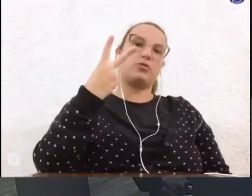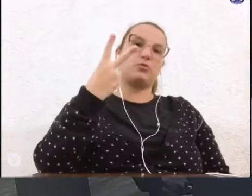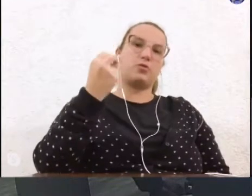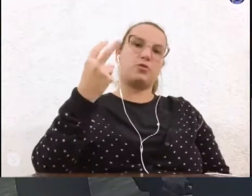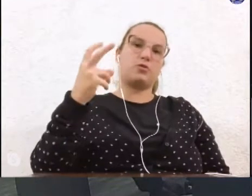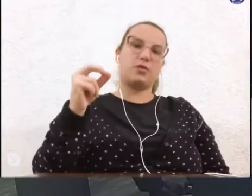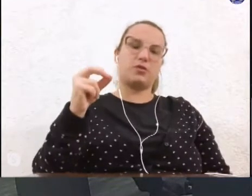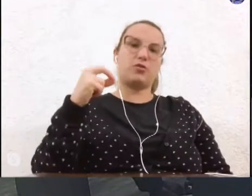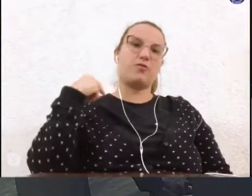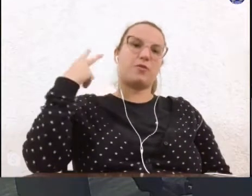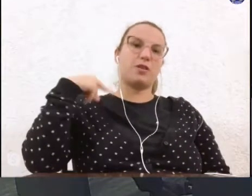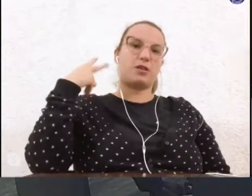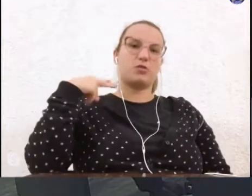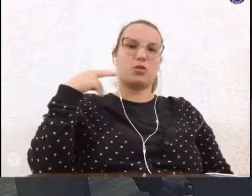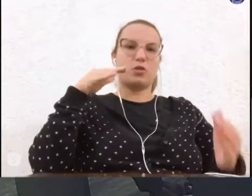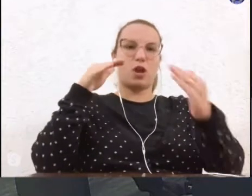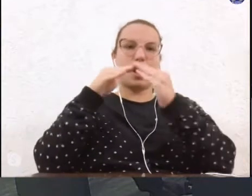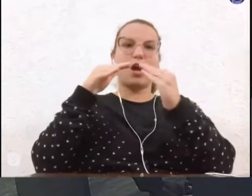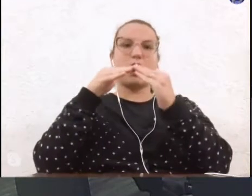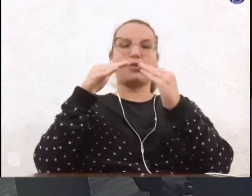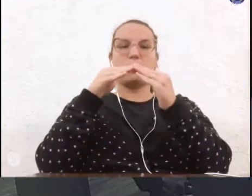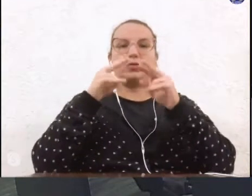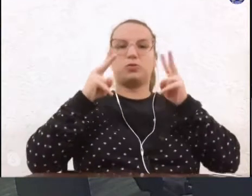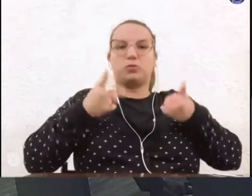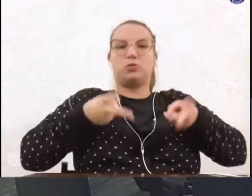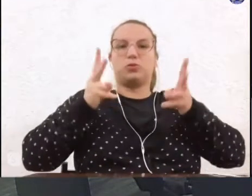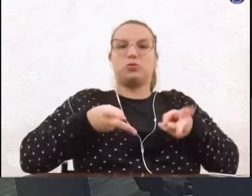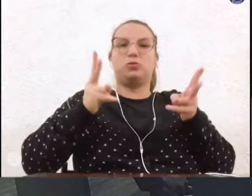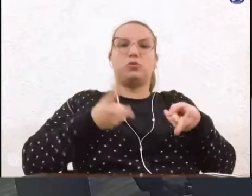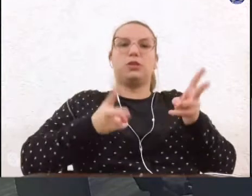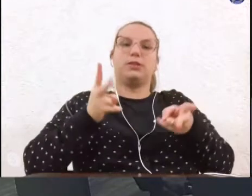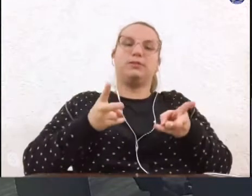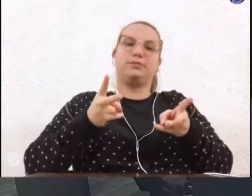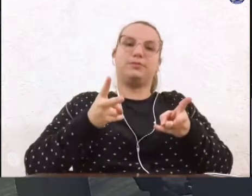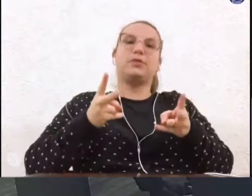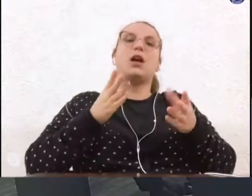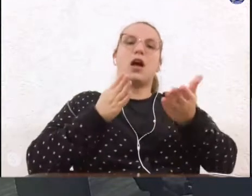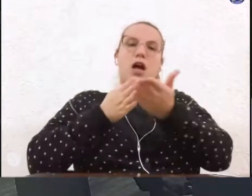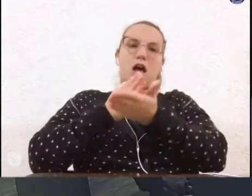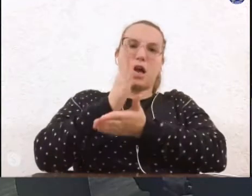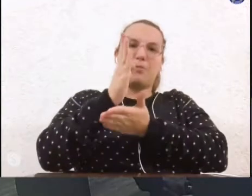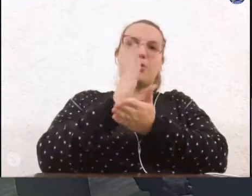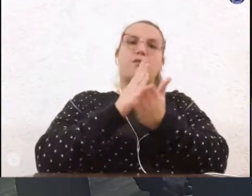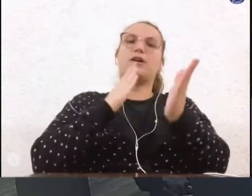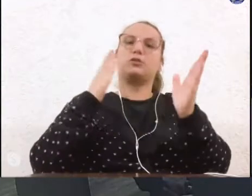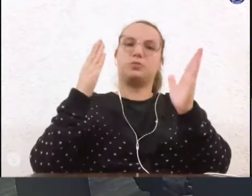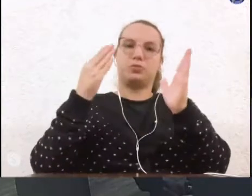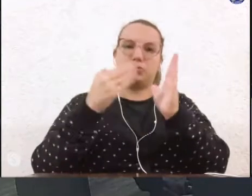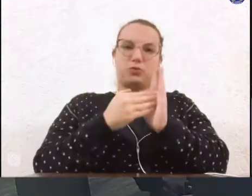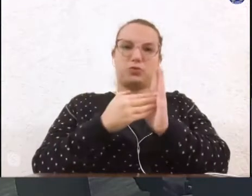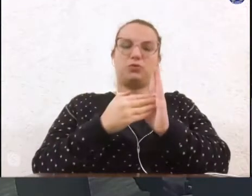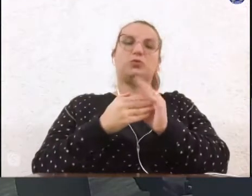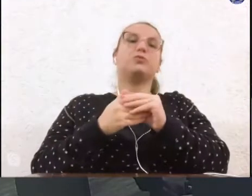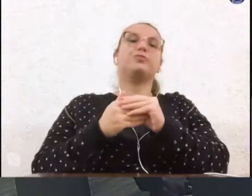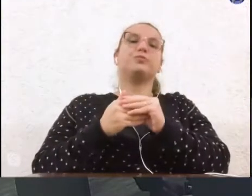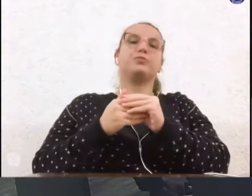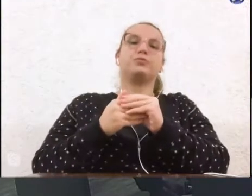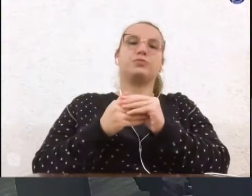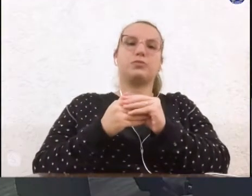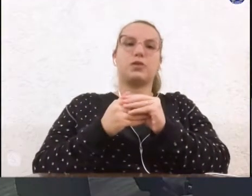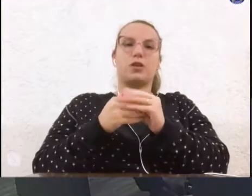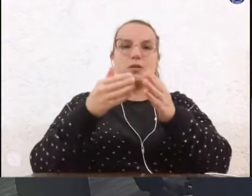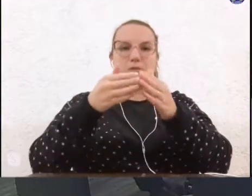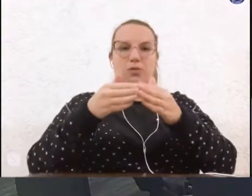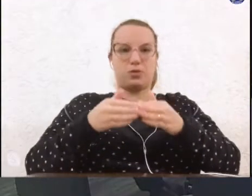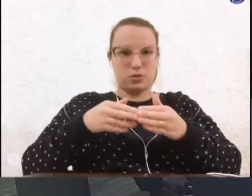vereadores, acordo com a mesa, permaneça como estão. Está aprovado pela unanimidade dos senhores vereadores. Solicito à